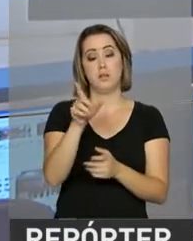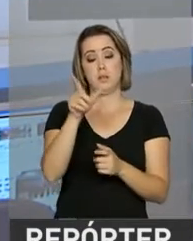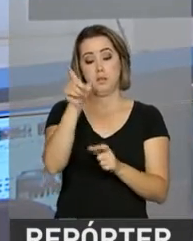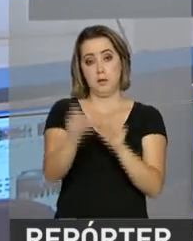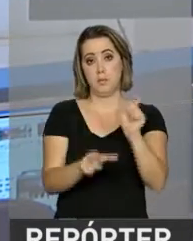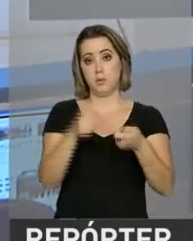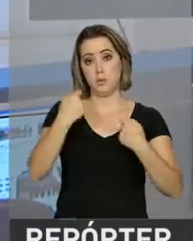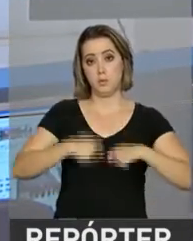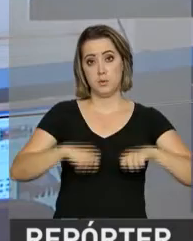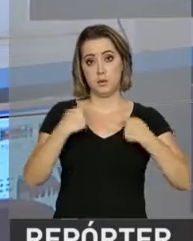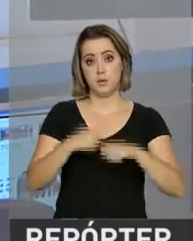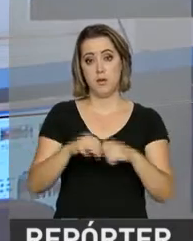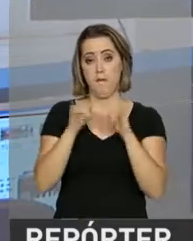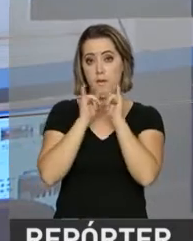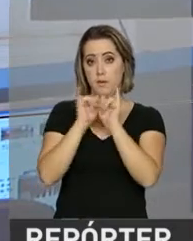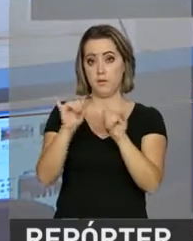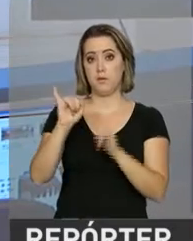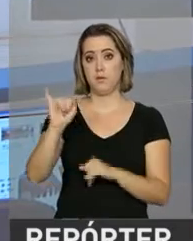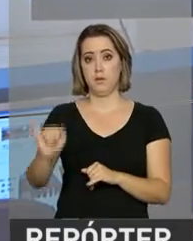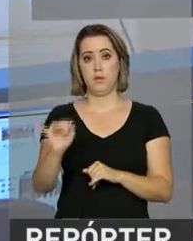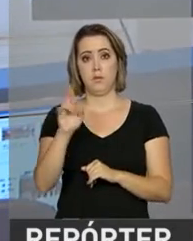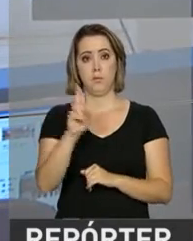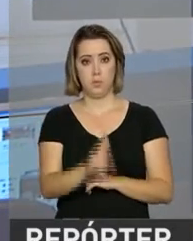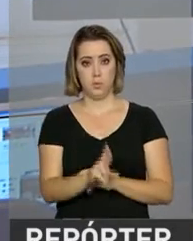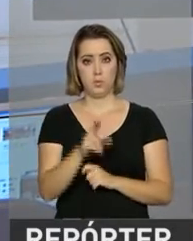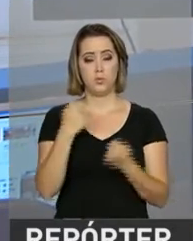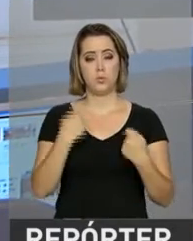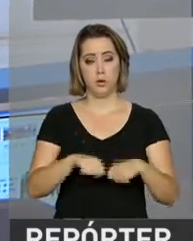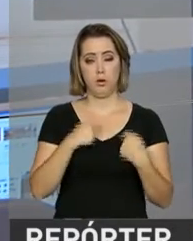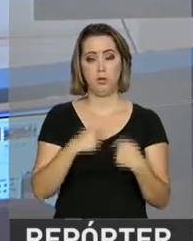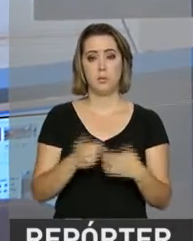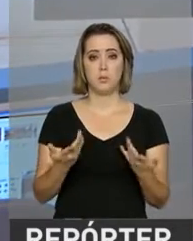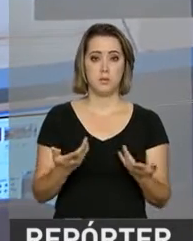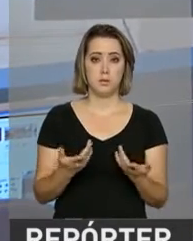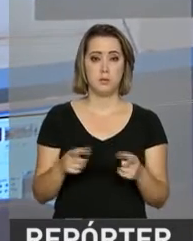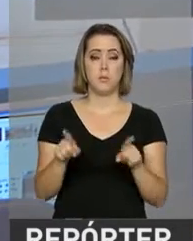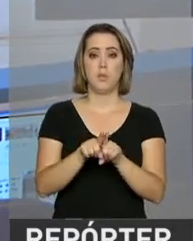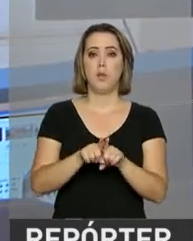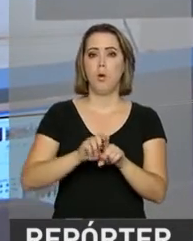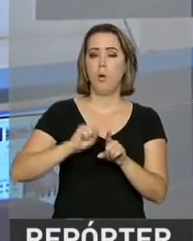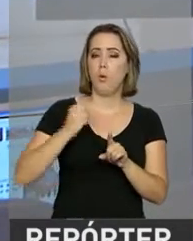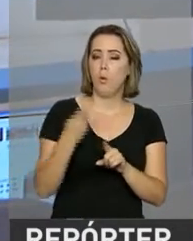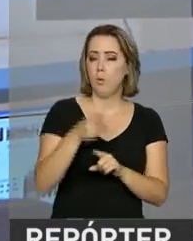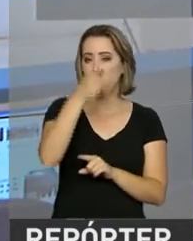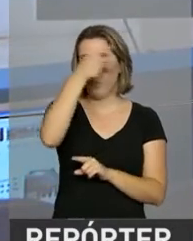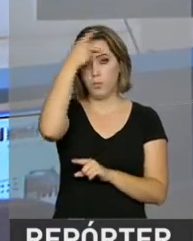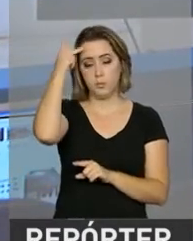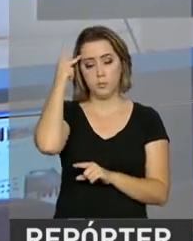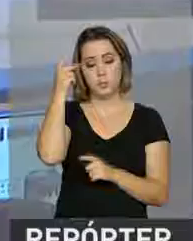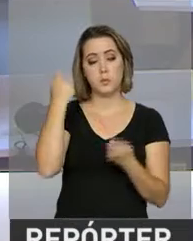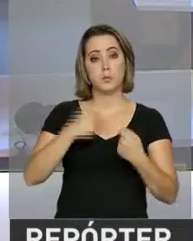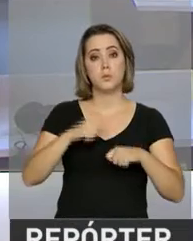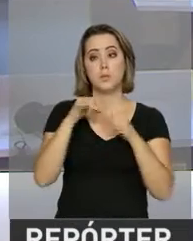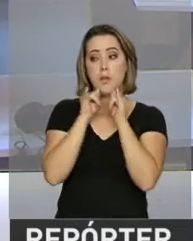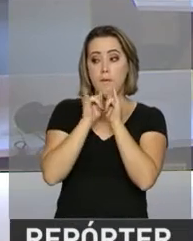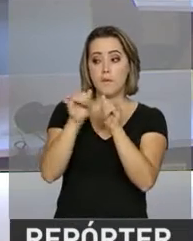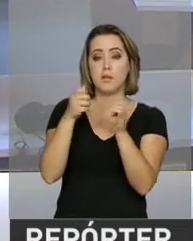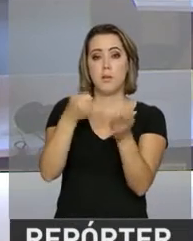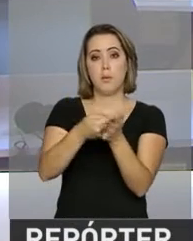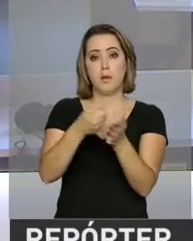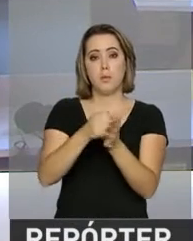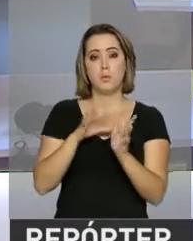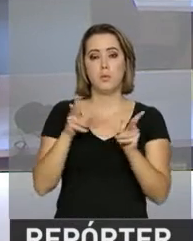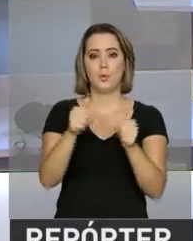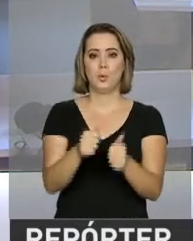a declaração do imposto de renda quando for o caso. Já o empregador precisa informar o pagamento à receita. Nós